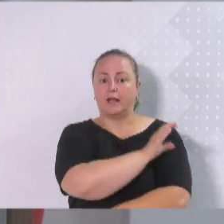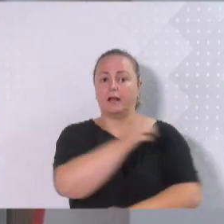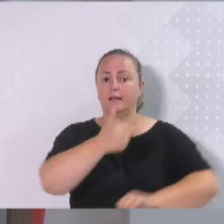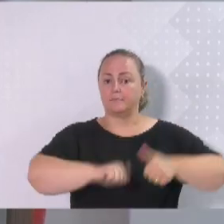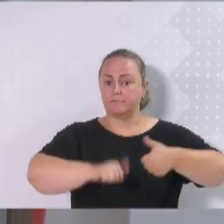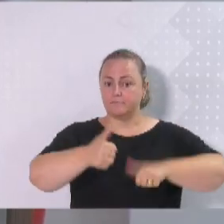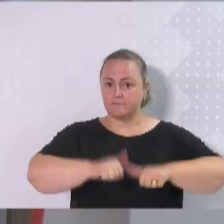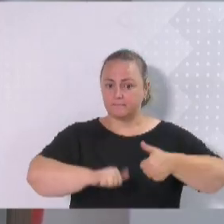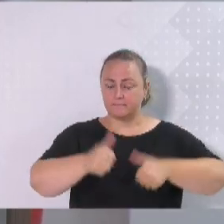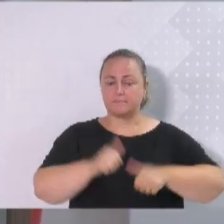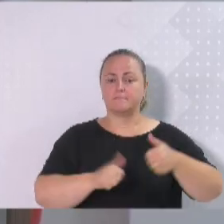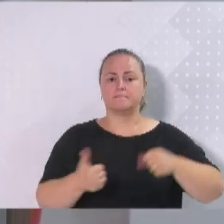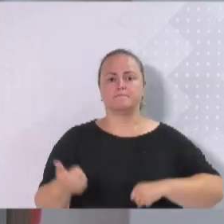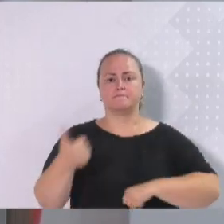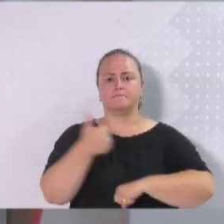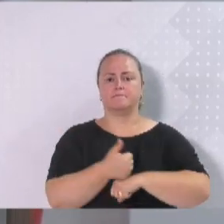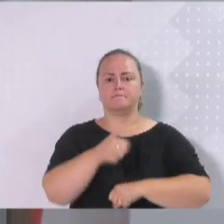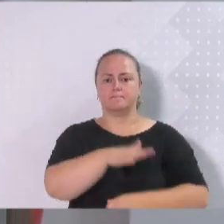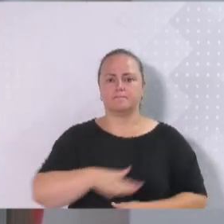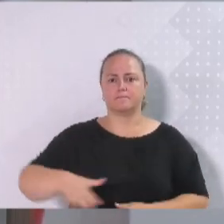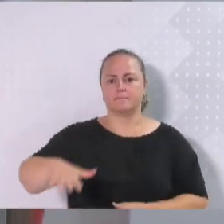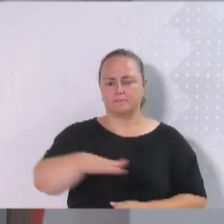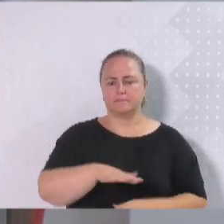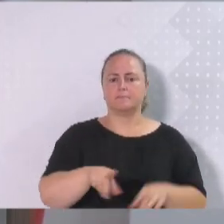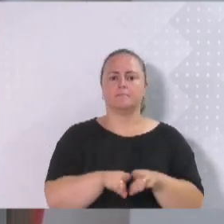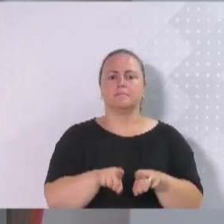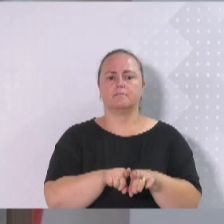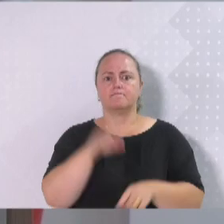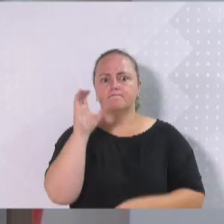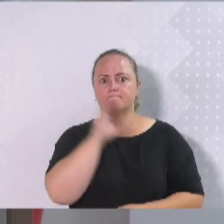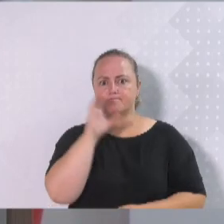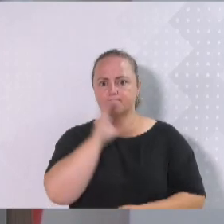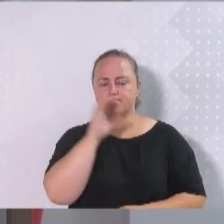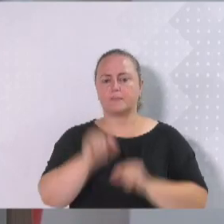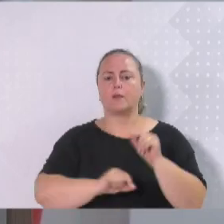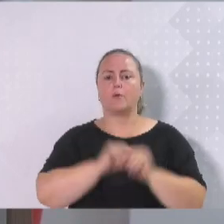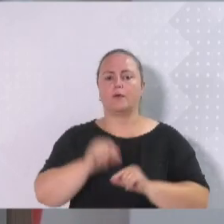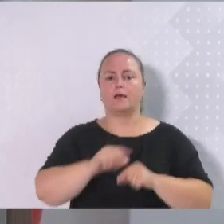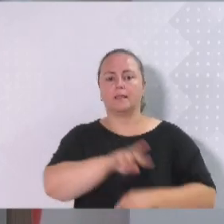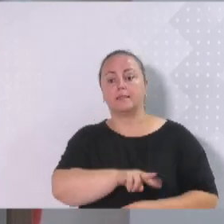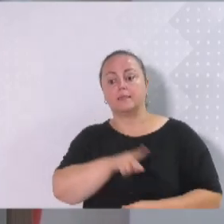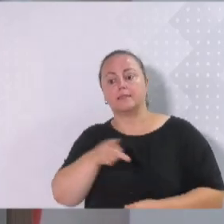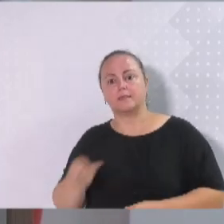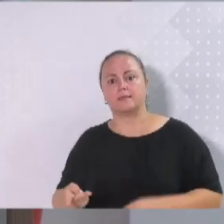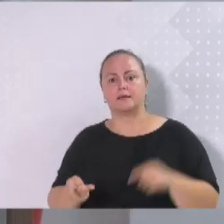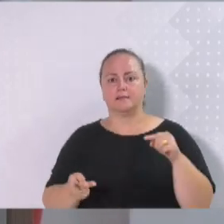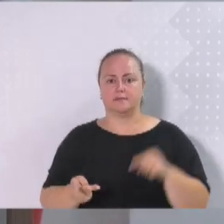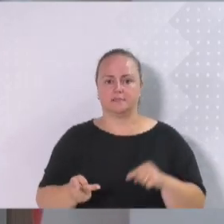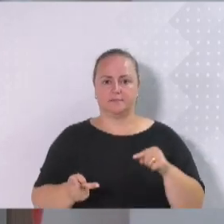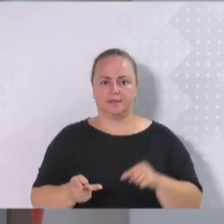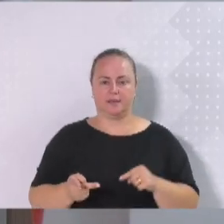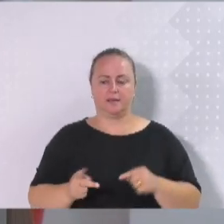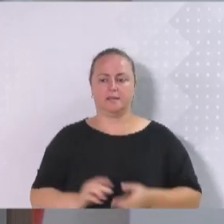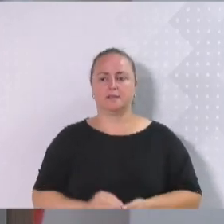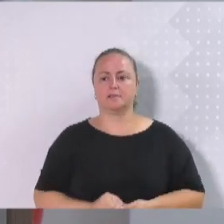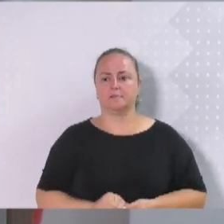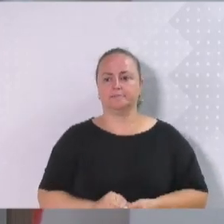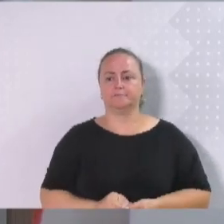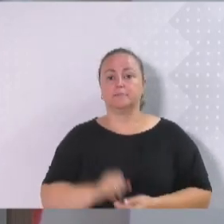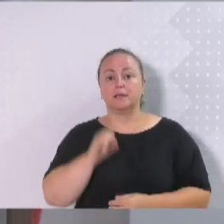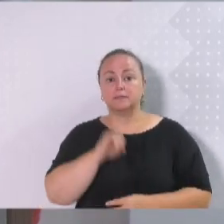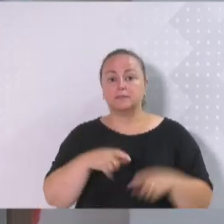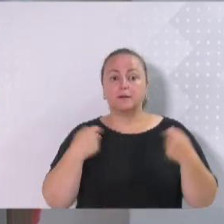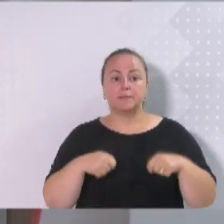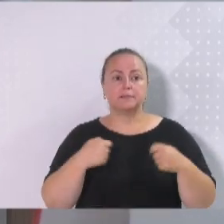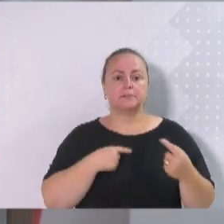a demanda de suas regiões e tenham mais rapidez nos processos de transferências que foram solicitados por quem tem que se deslocar e atravessar os